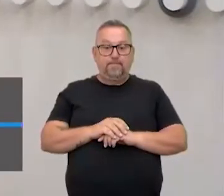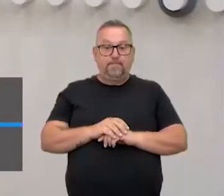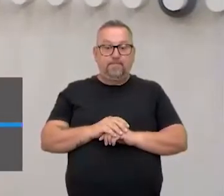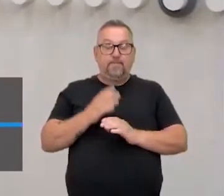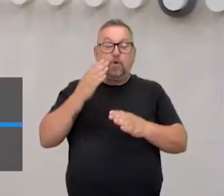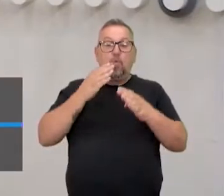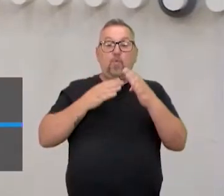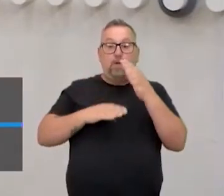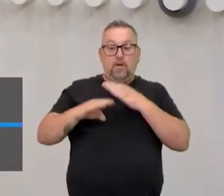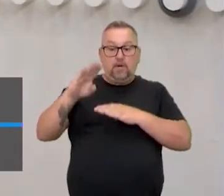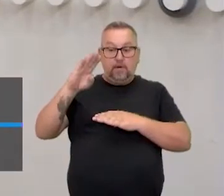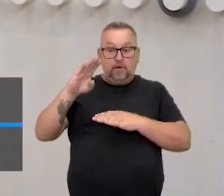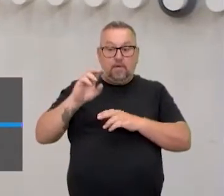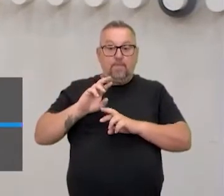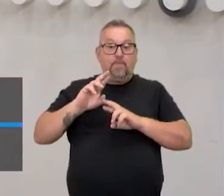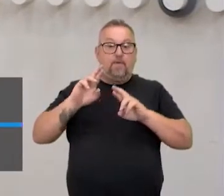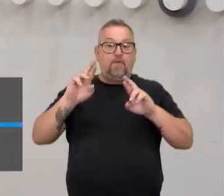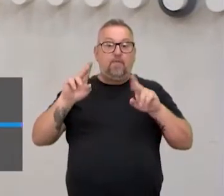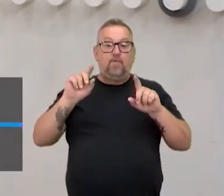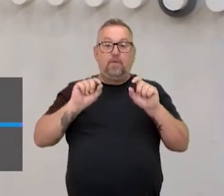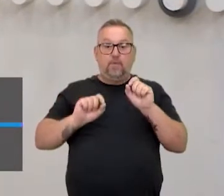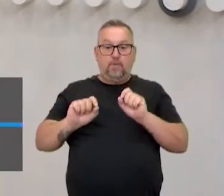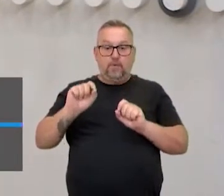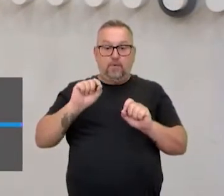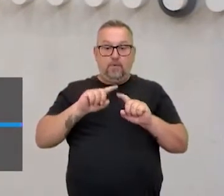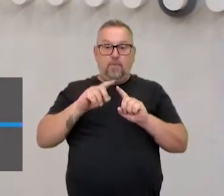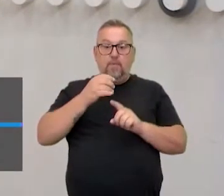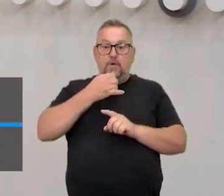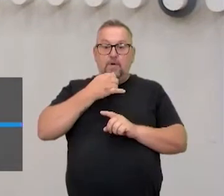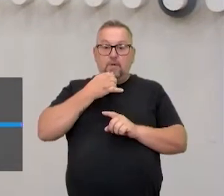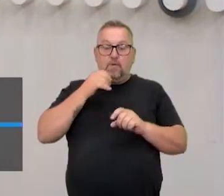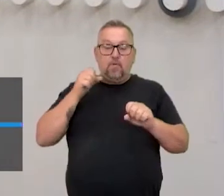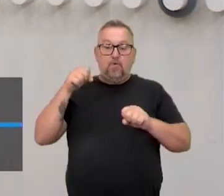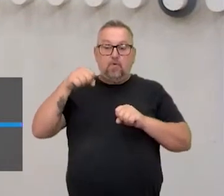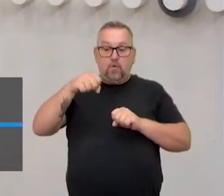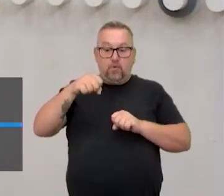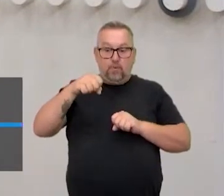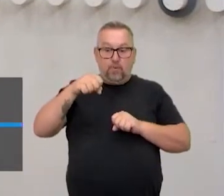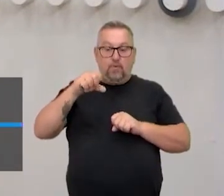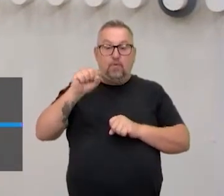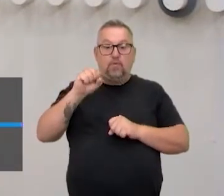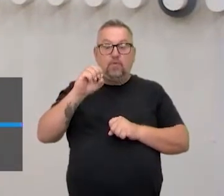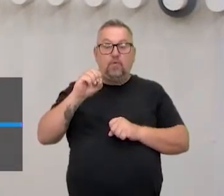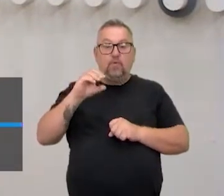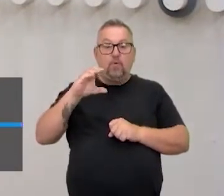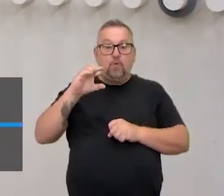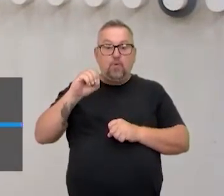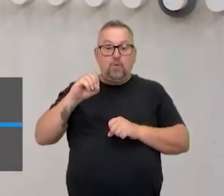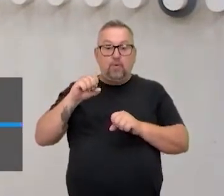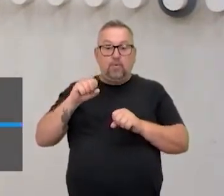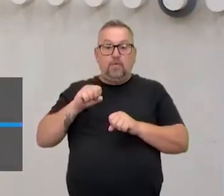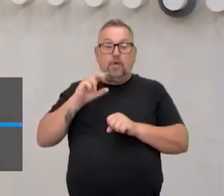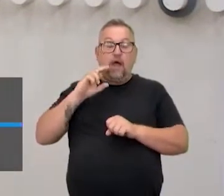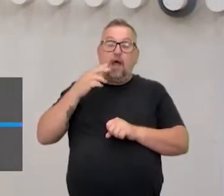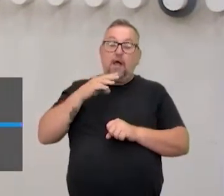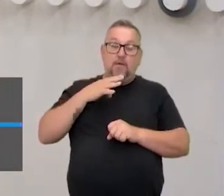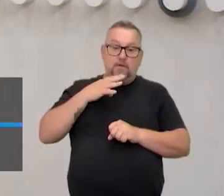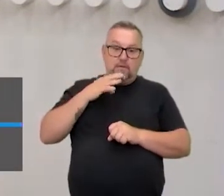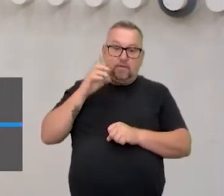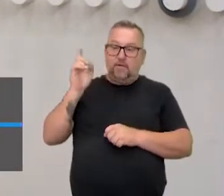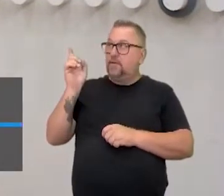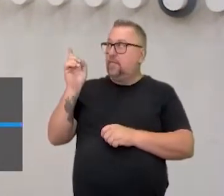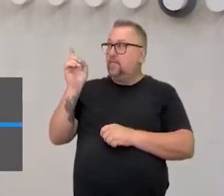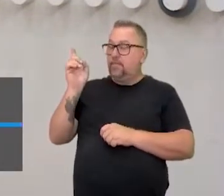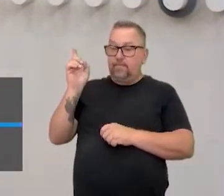Karatê, as diferenças maiores, assim, por exemplo, do soco que você comentou, né? O soco do boxe, geralmente, ele é com o corpo